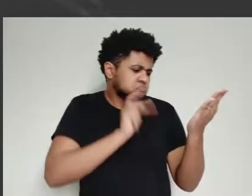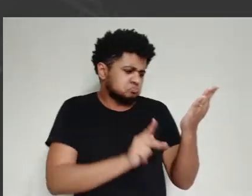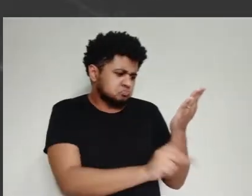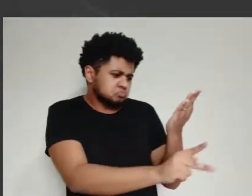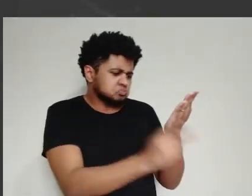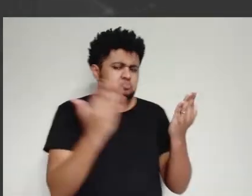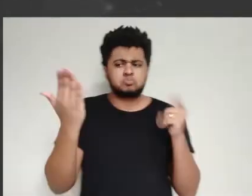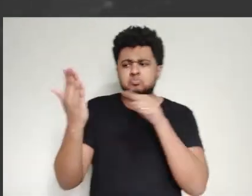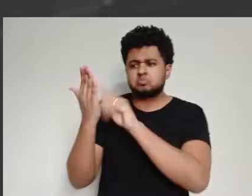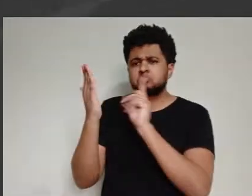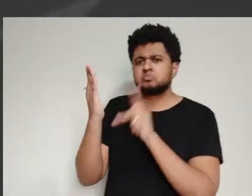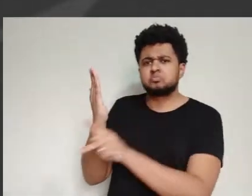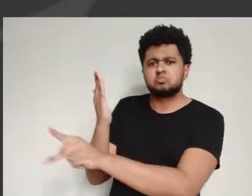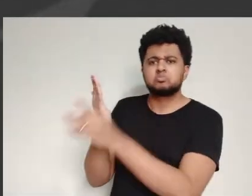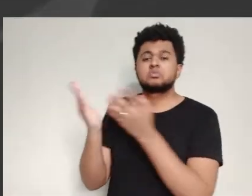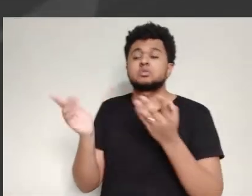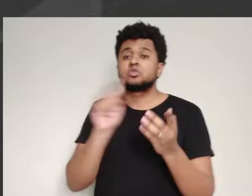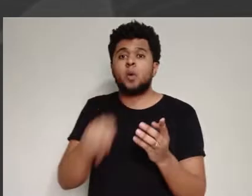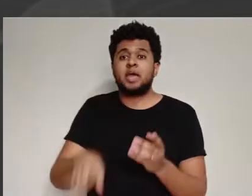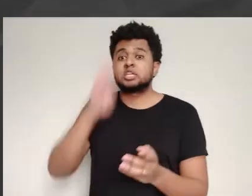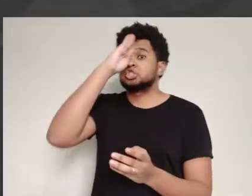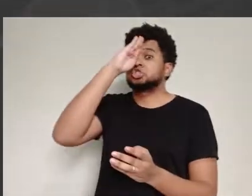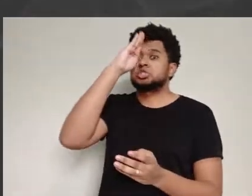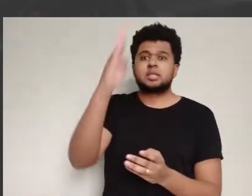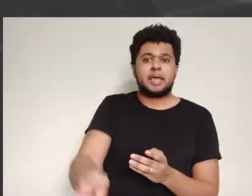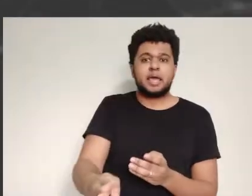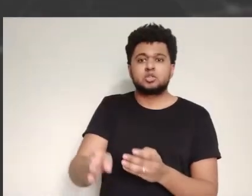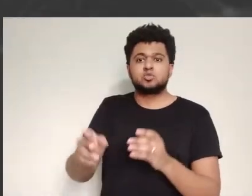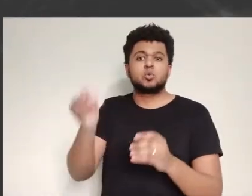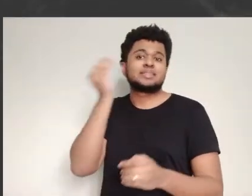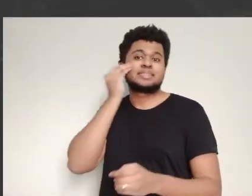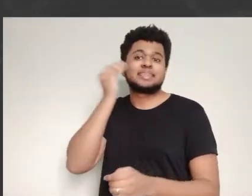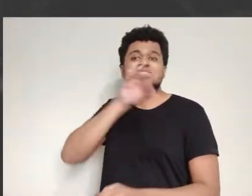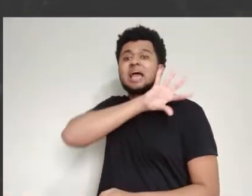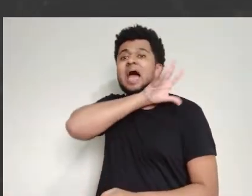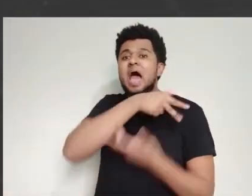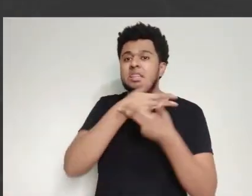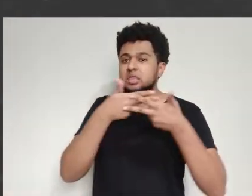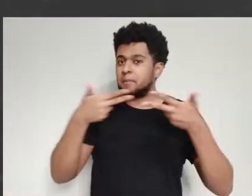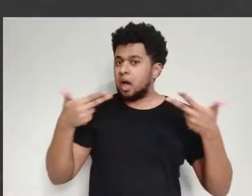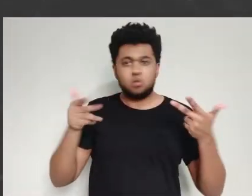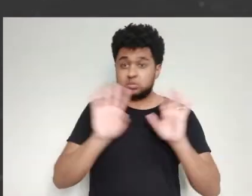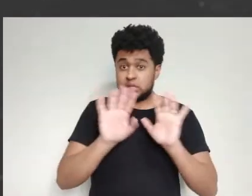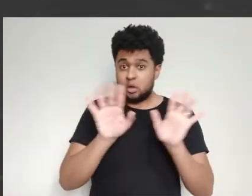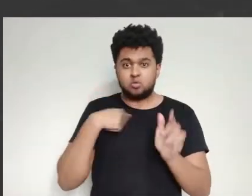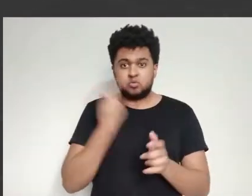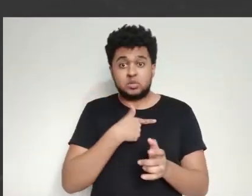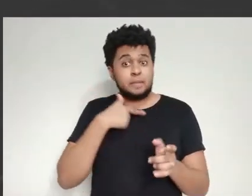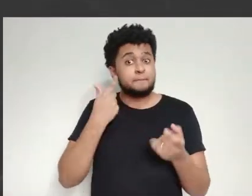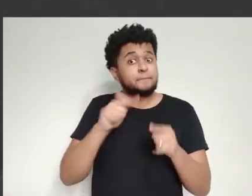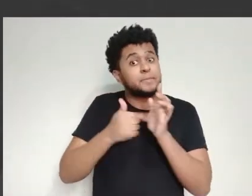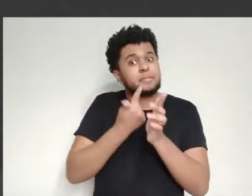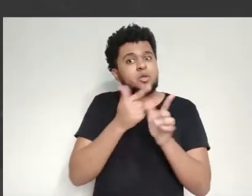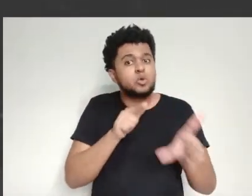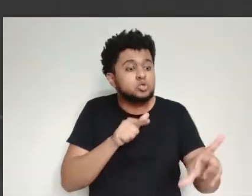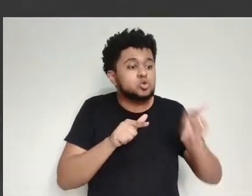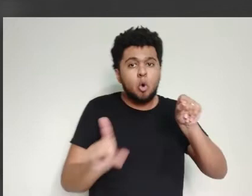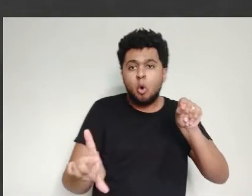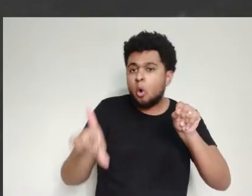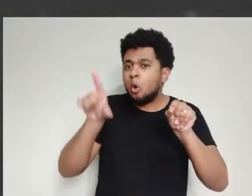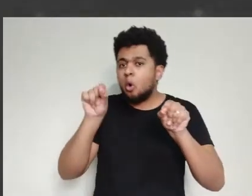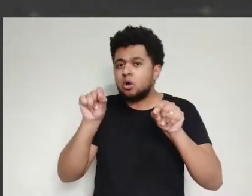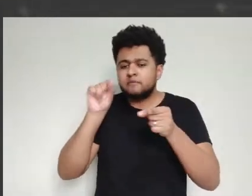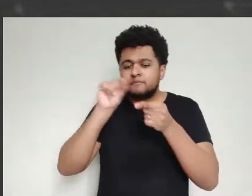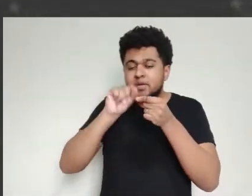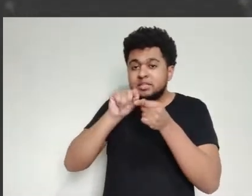forma que você encontrou dentro do seu conhecimento. É isso que os pesquisadores fazem, que as indústrias fazem. E você